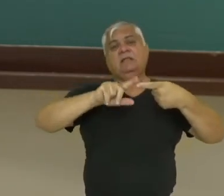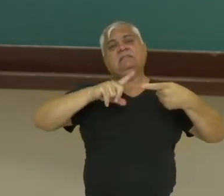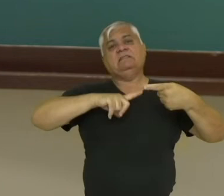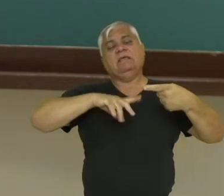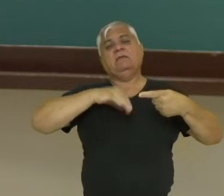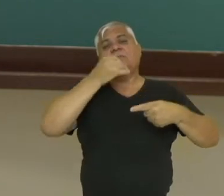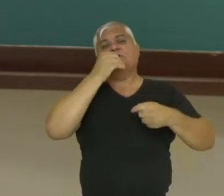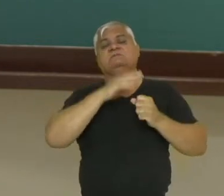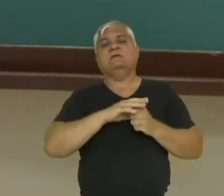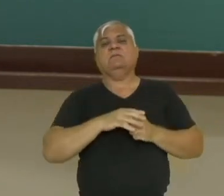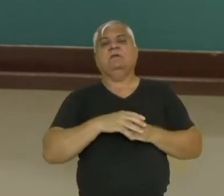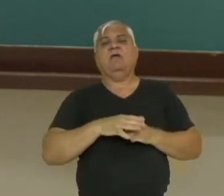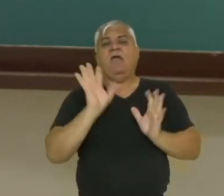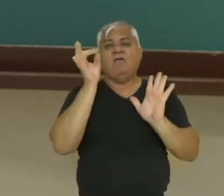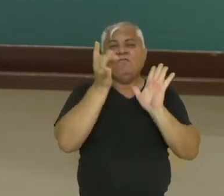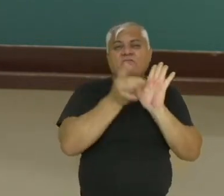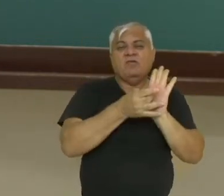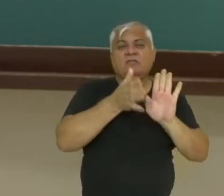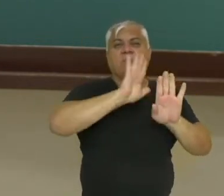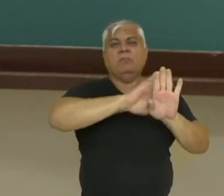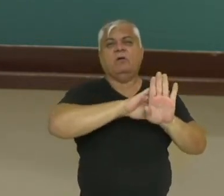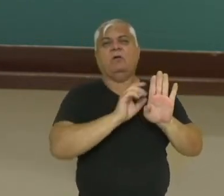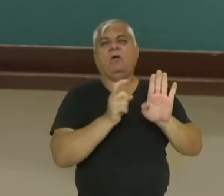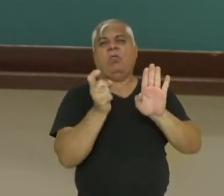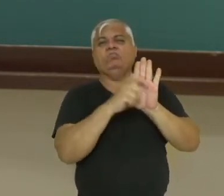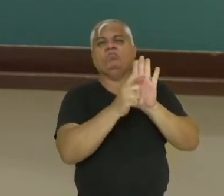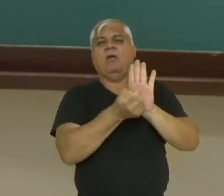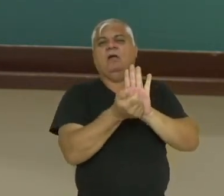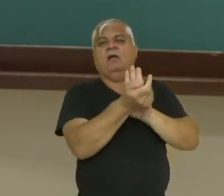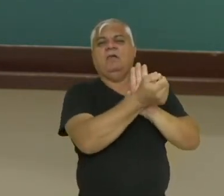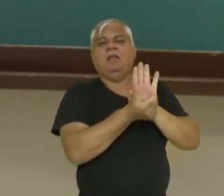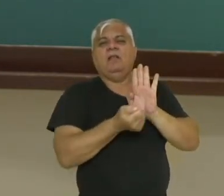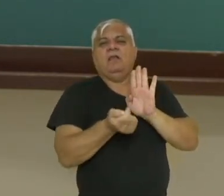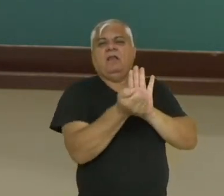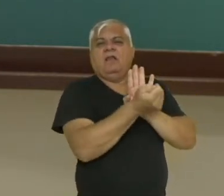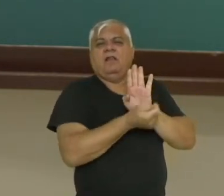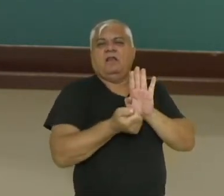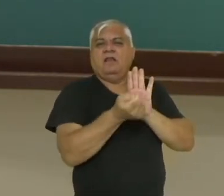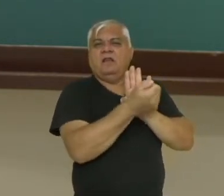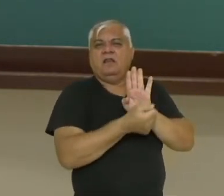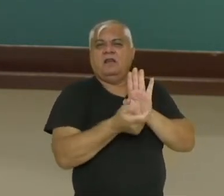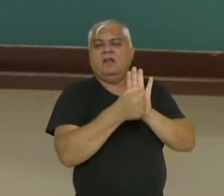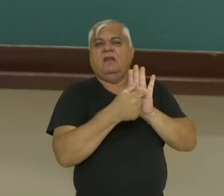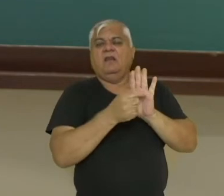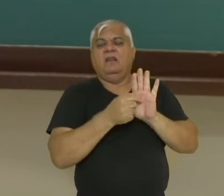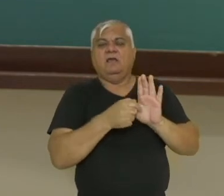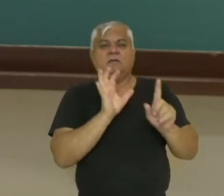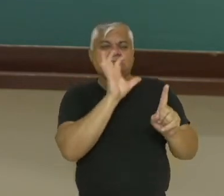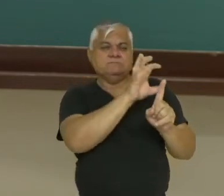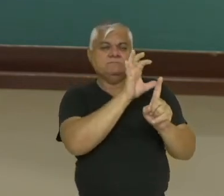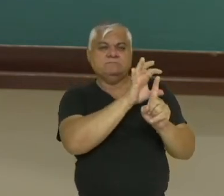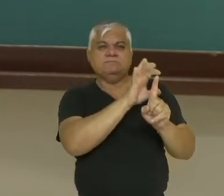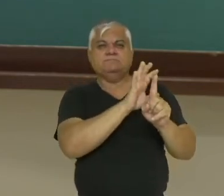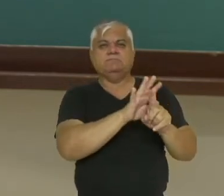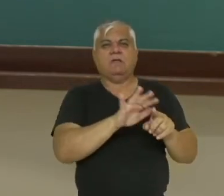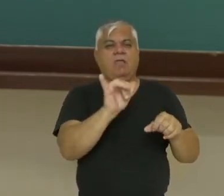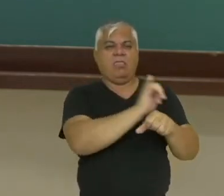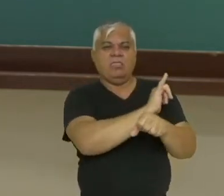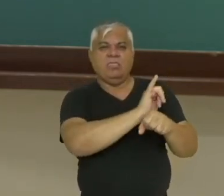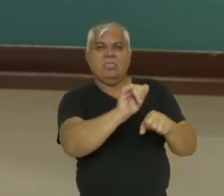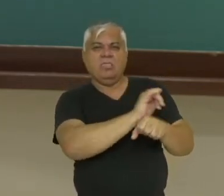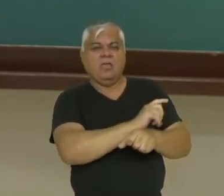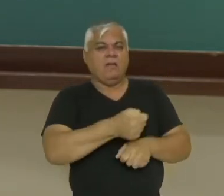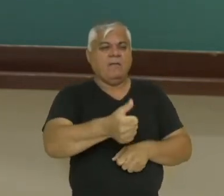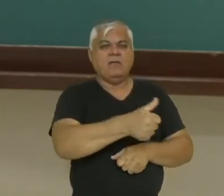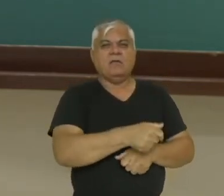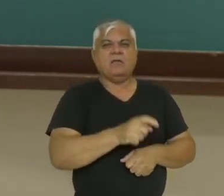ocultação da realidade. Mentiras, ocultamentos subconscientes, auto-enganos e enganos. Só